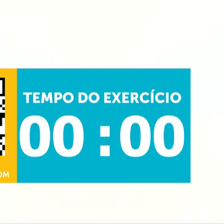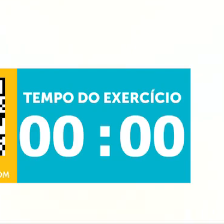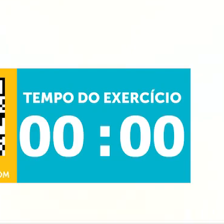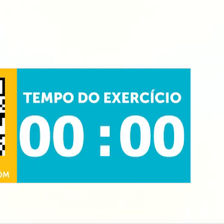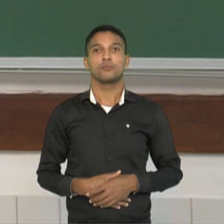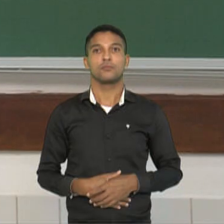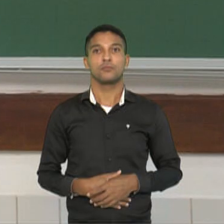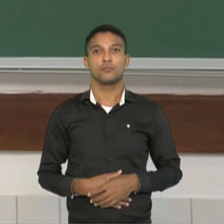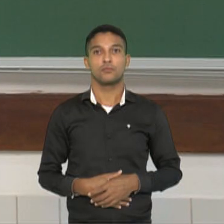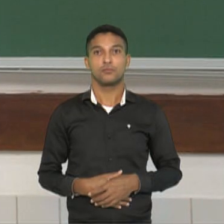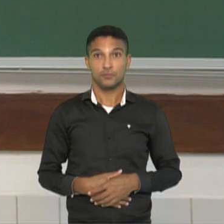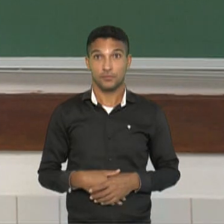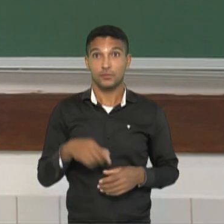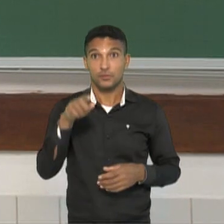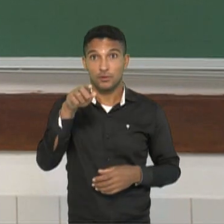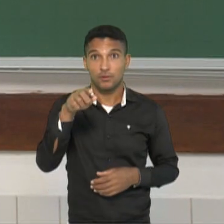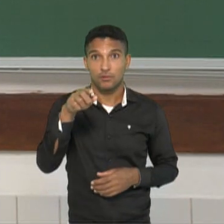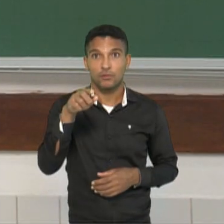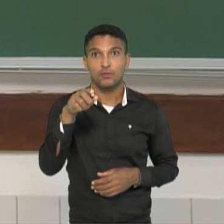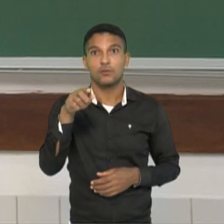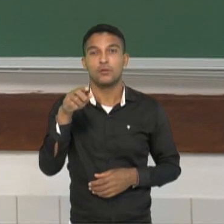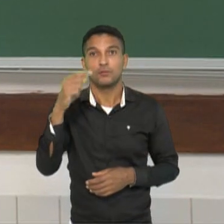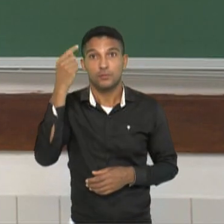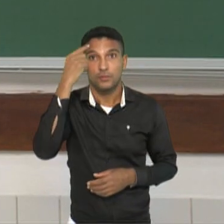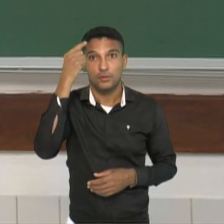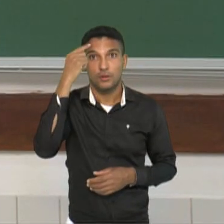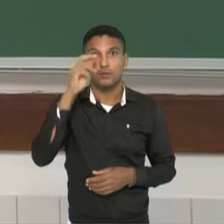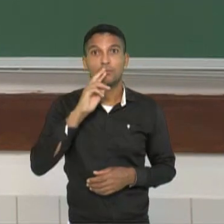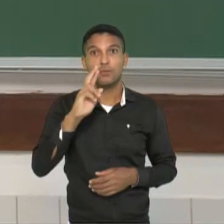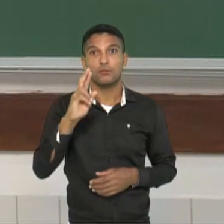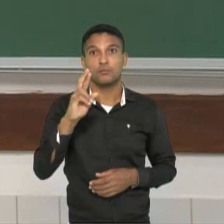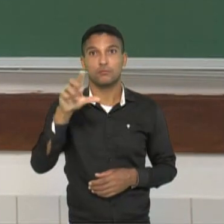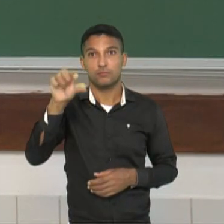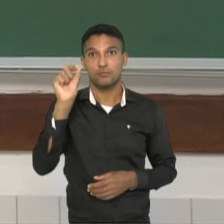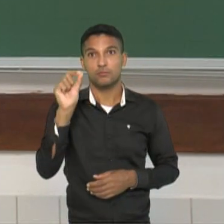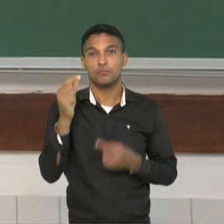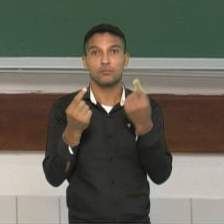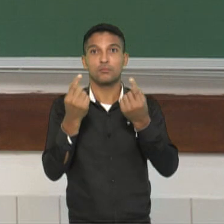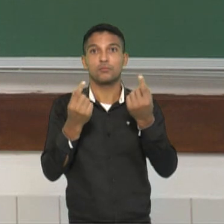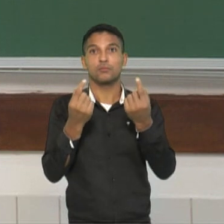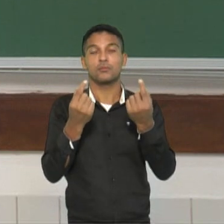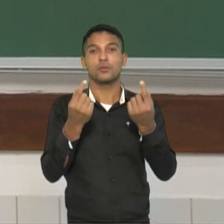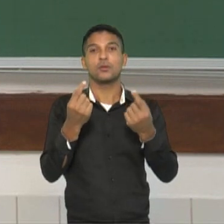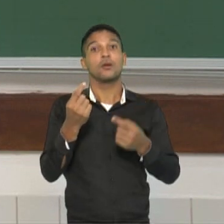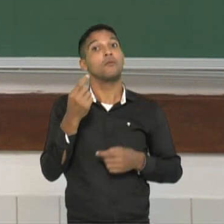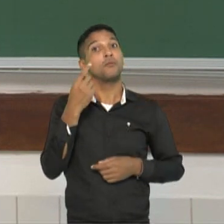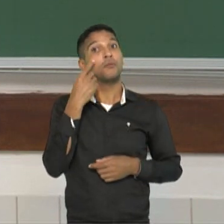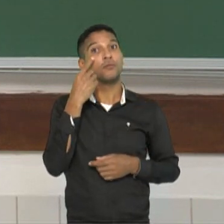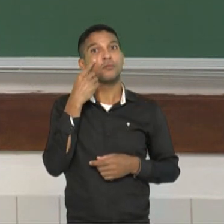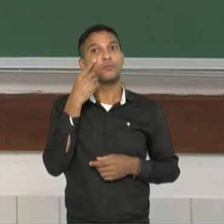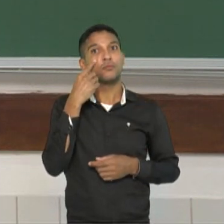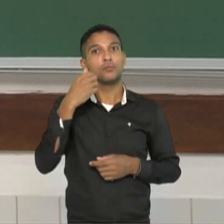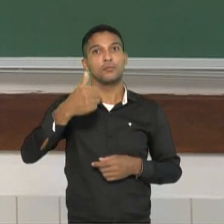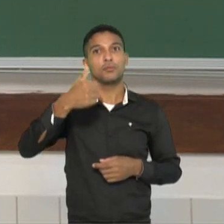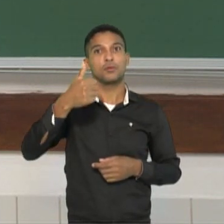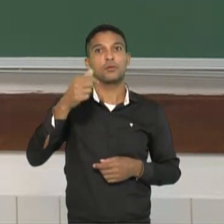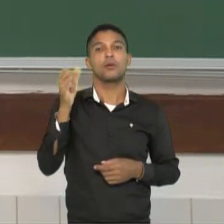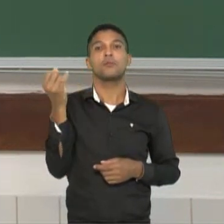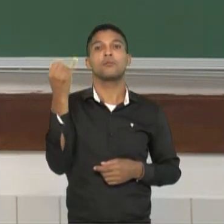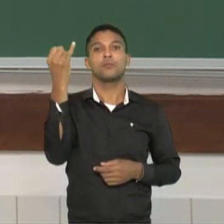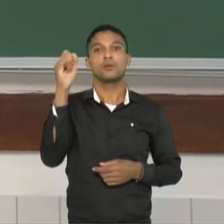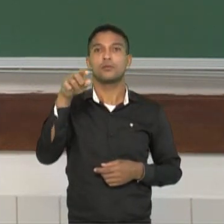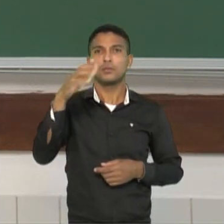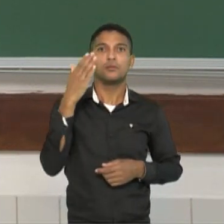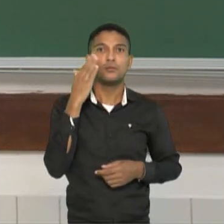E aí, pessoal? Pensaram nessa questão? Bom, em primeiro lugar, é importante nós sabermos, então,